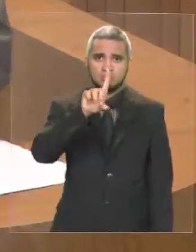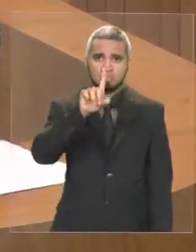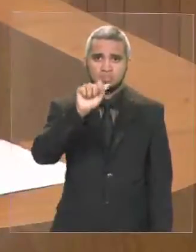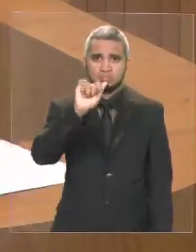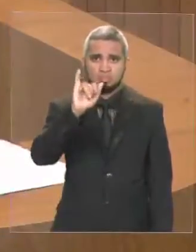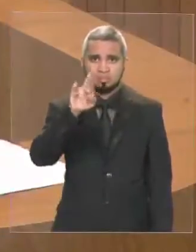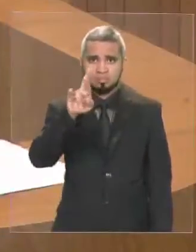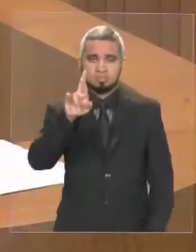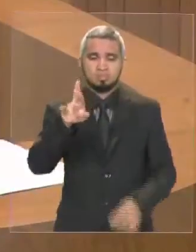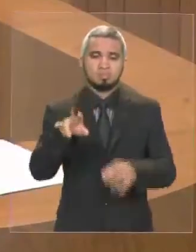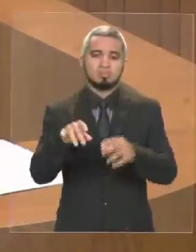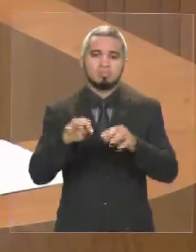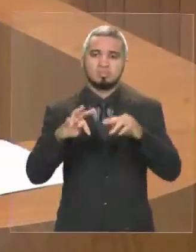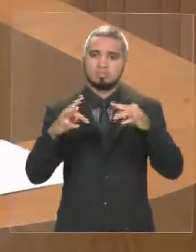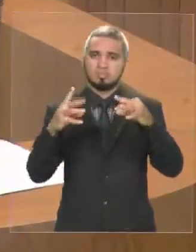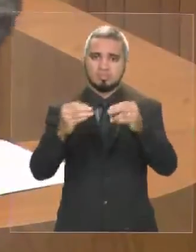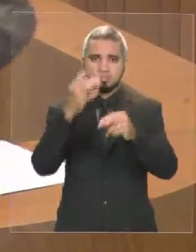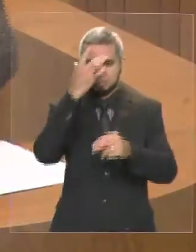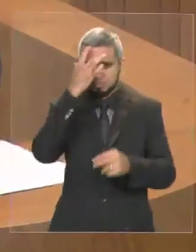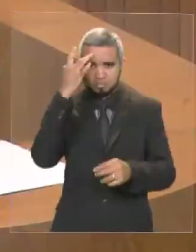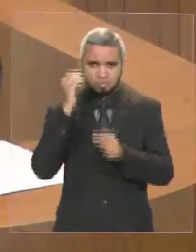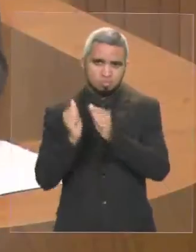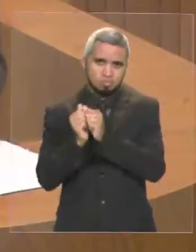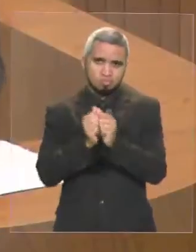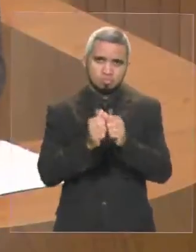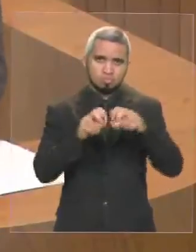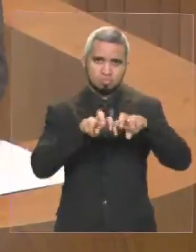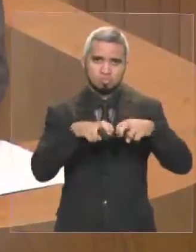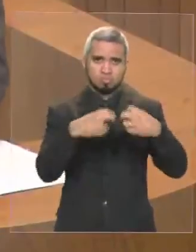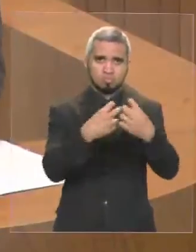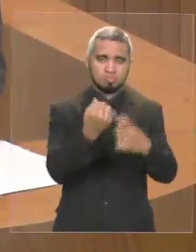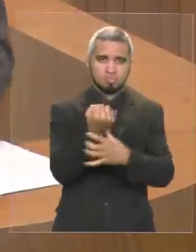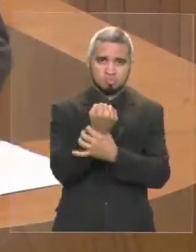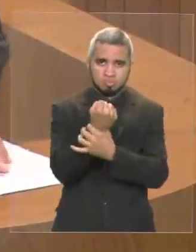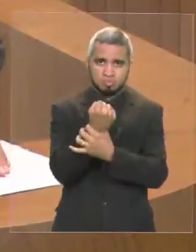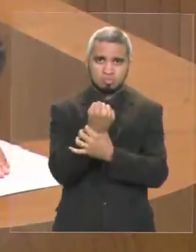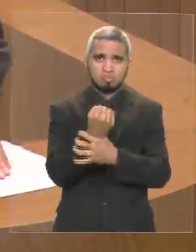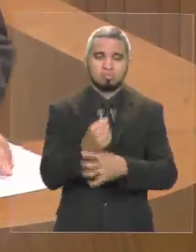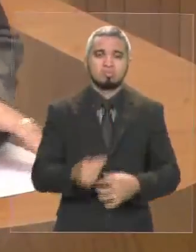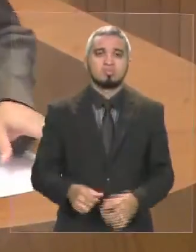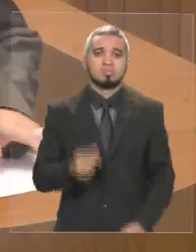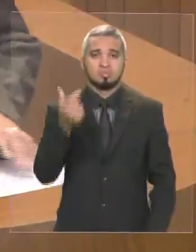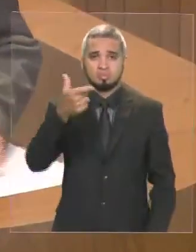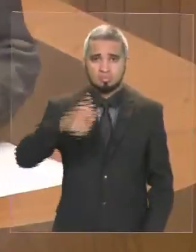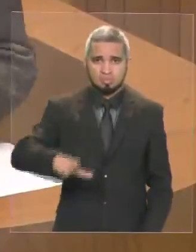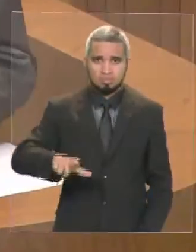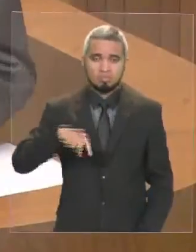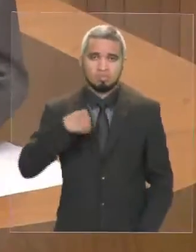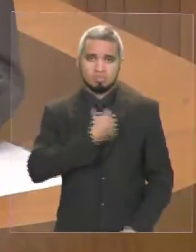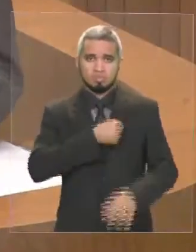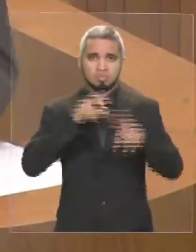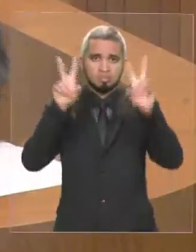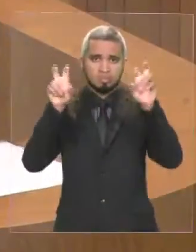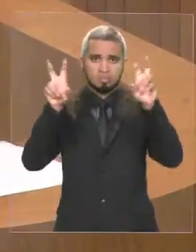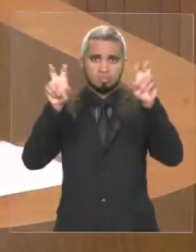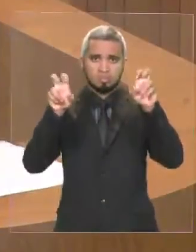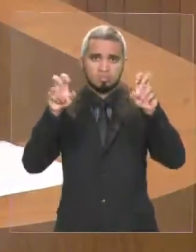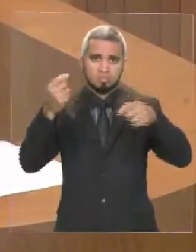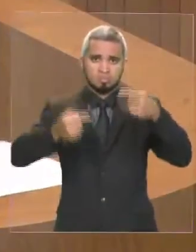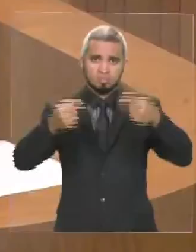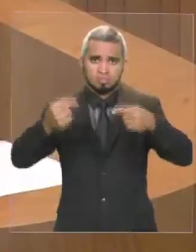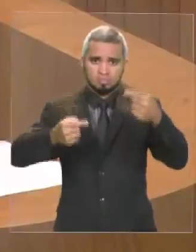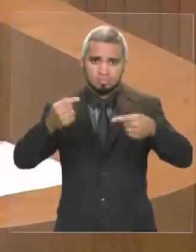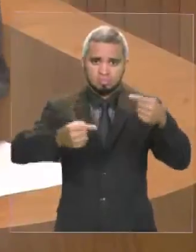todos os companheiros de Amaride, todos os companheiros que fazem parte da comissão e, mais uma vez, discutindo pontos importantes para o